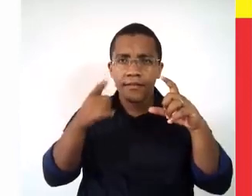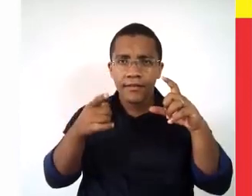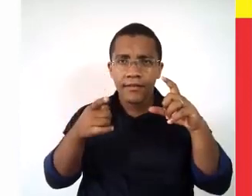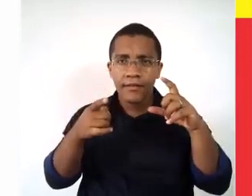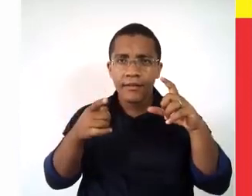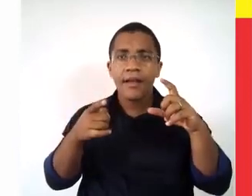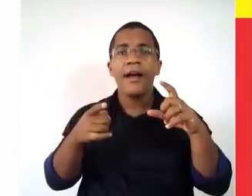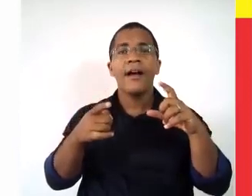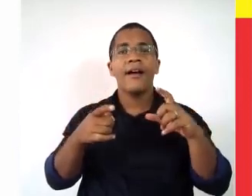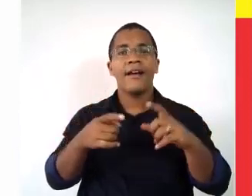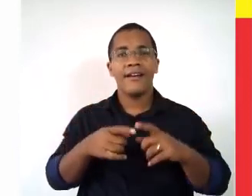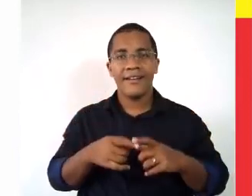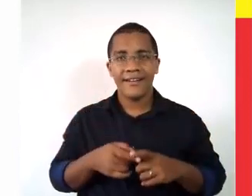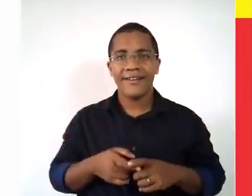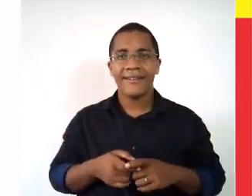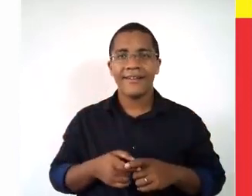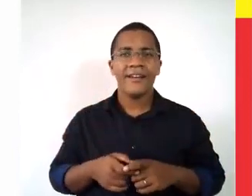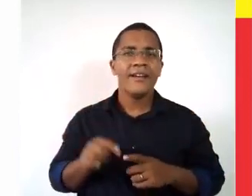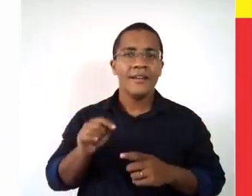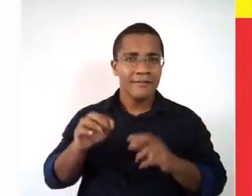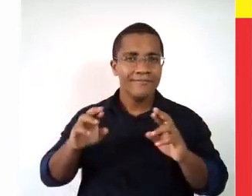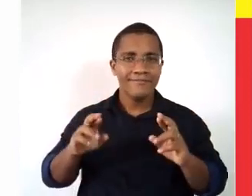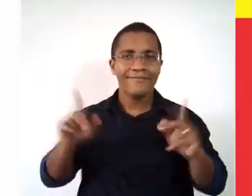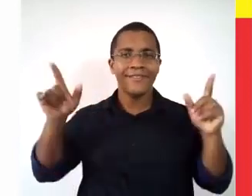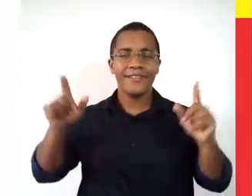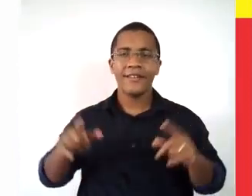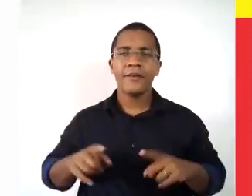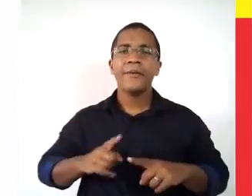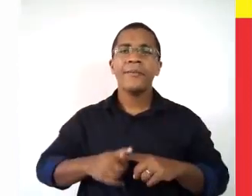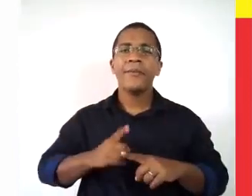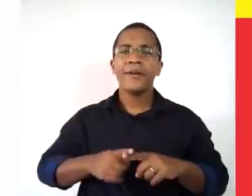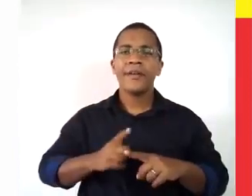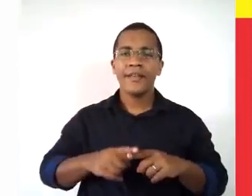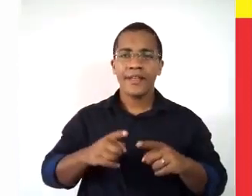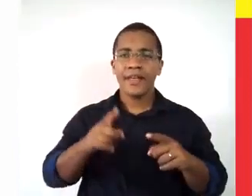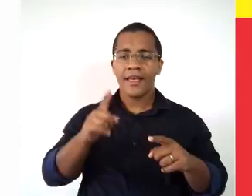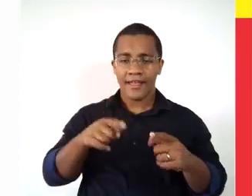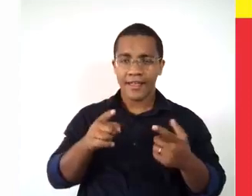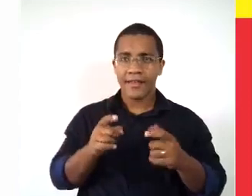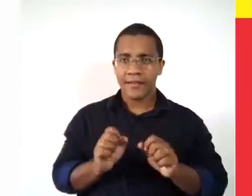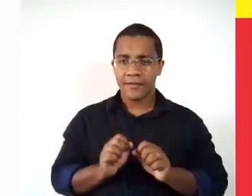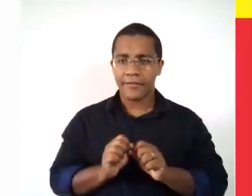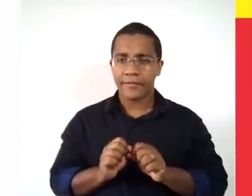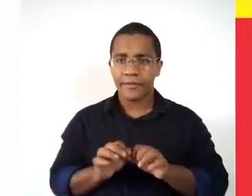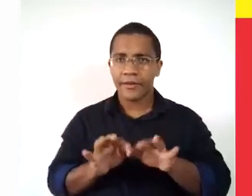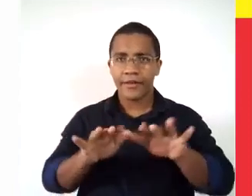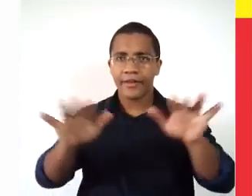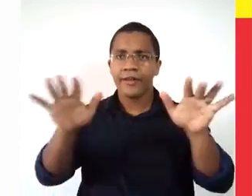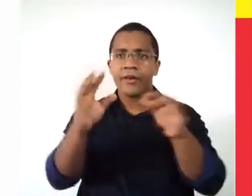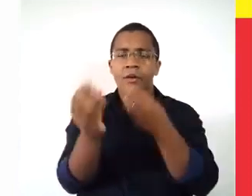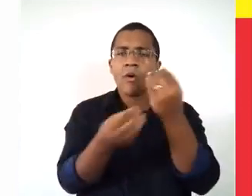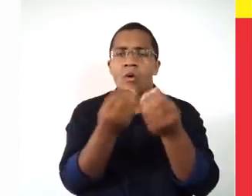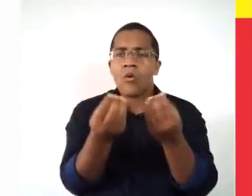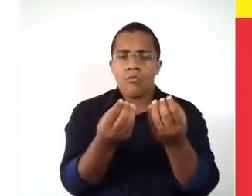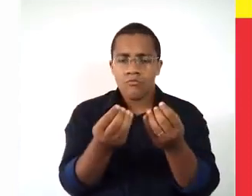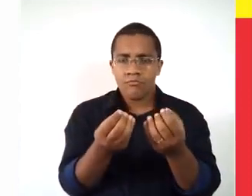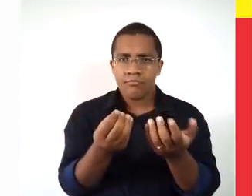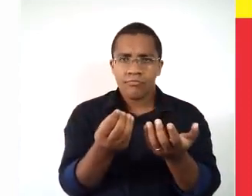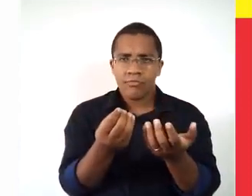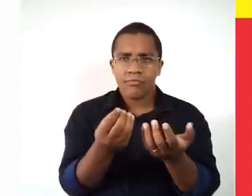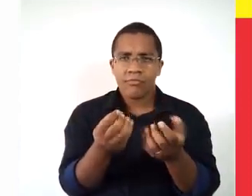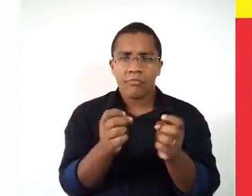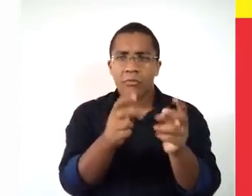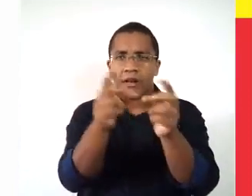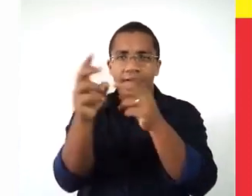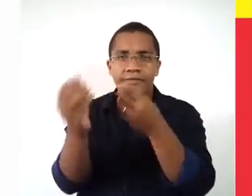intitular assim, mas eu acho bem diferente. A expansão marítima e comercial, a chegada alienígena. Por que a